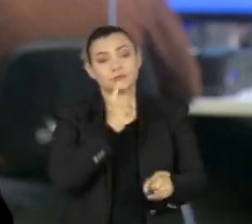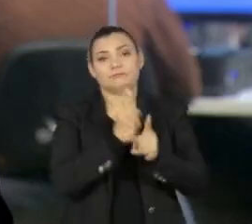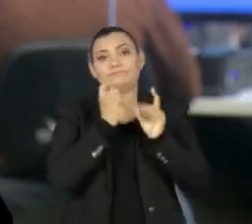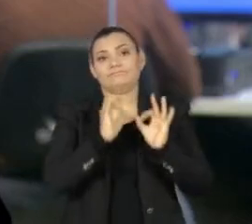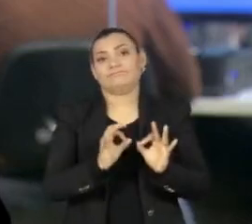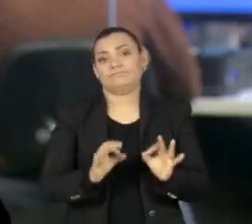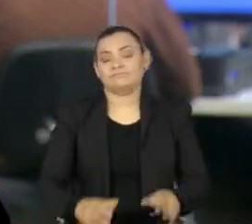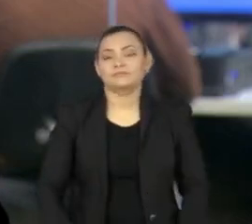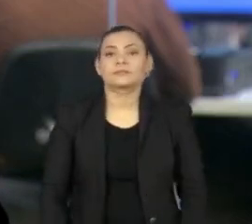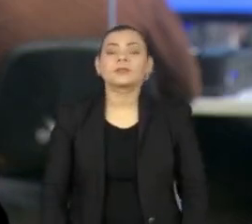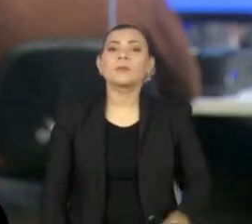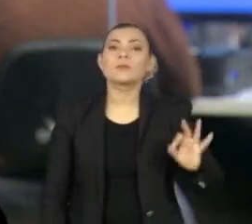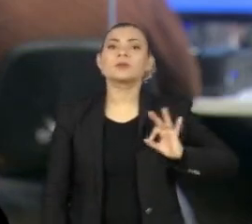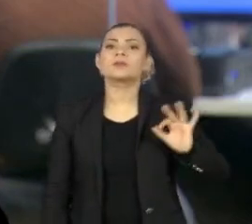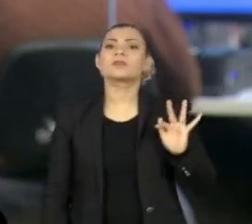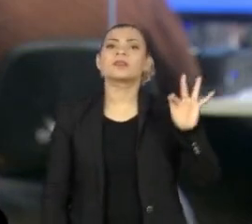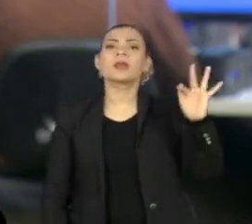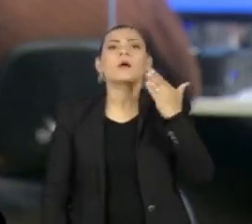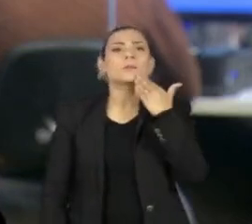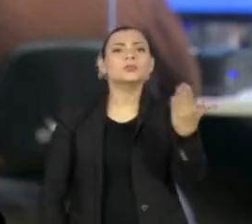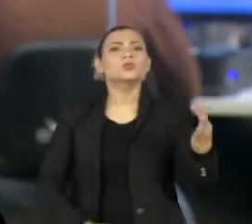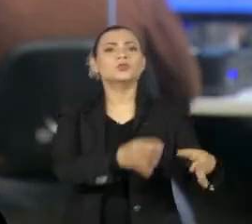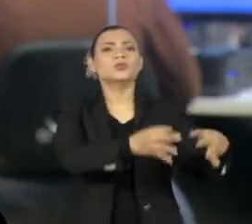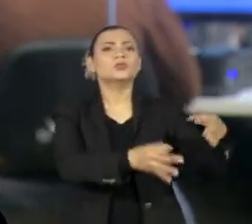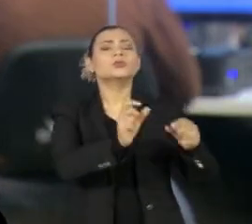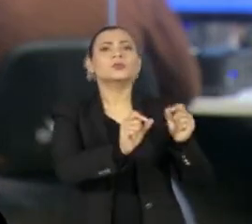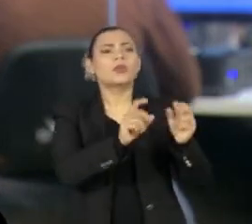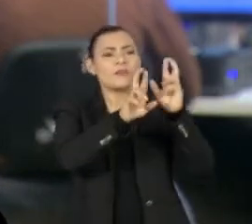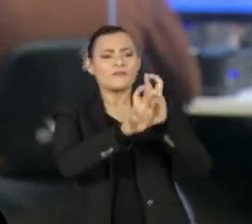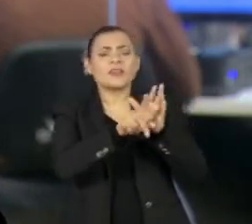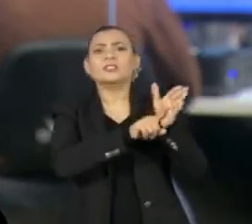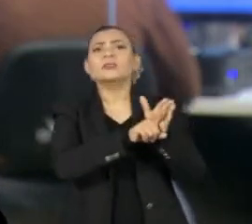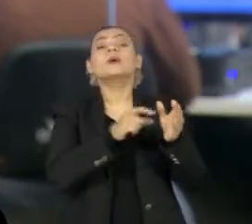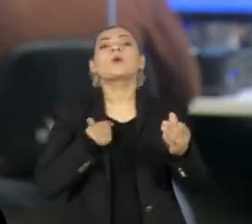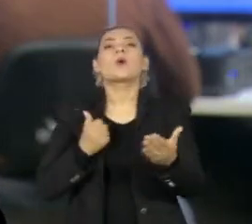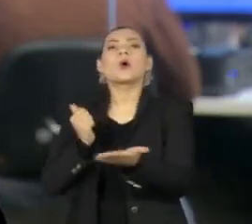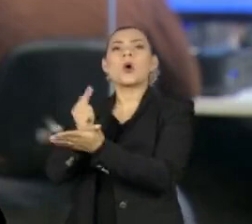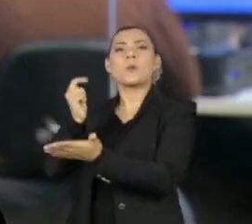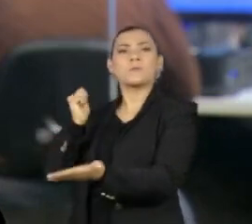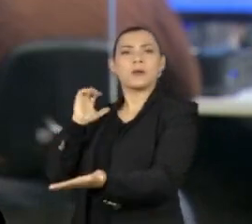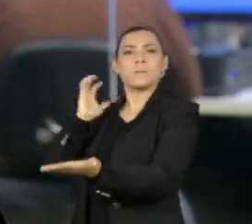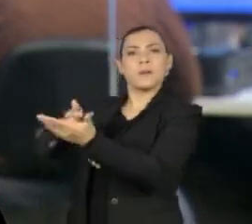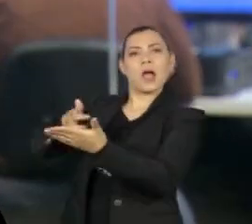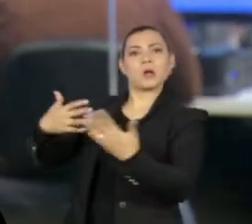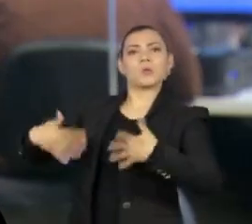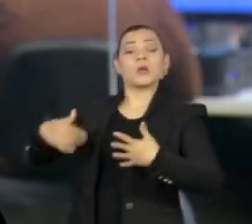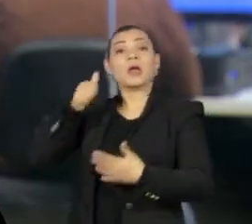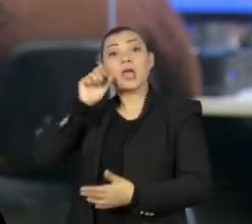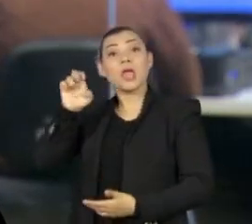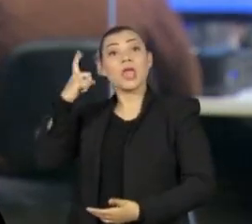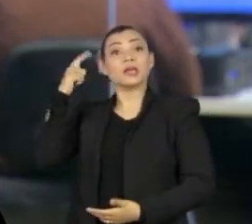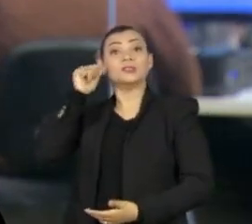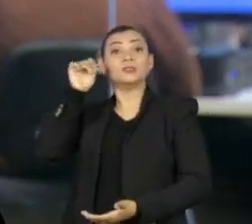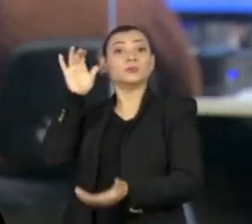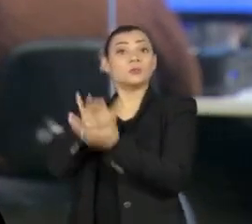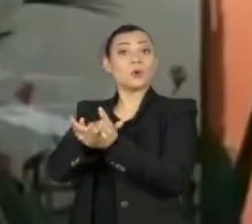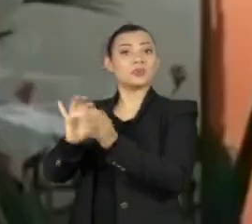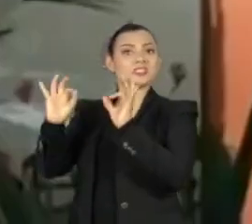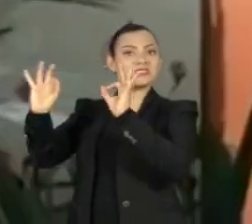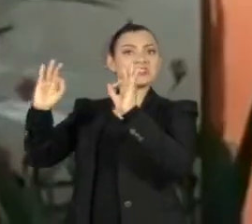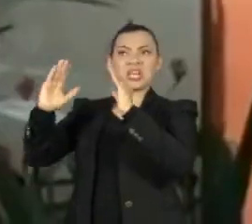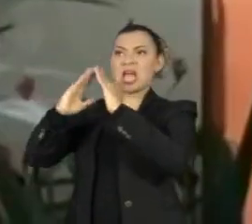Polícia Federal pede à Justiça a investigação sobre a compra de uma mansão em Brasília pela ex-mulher do presidente Jair Bolsonaro.